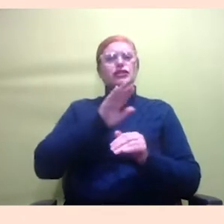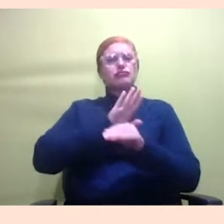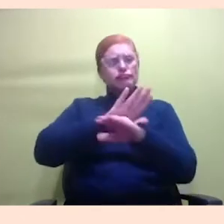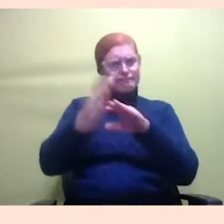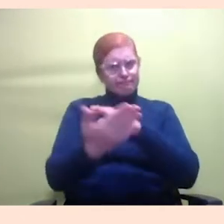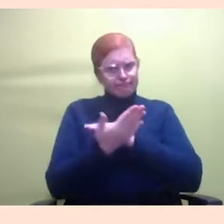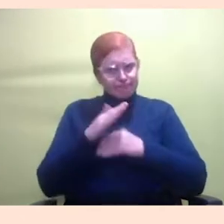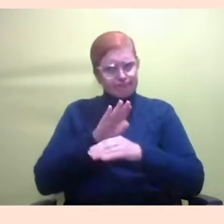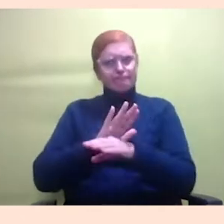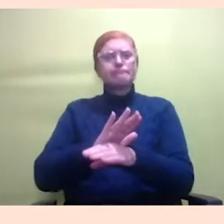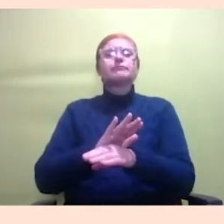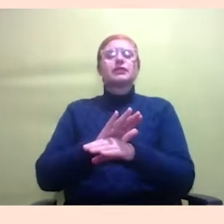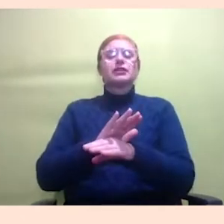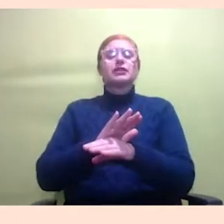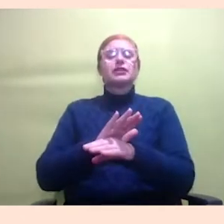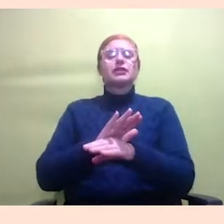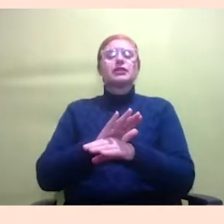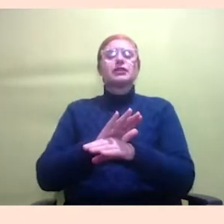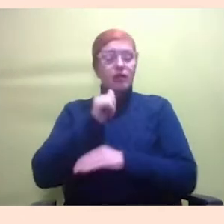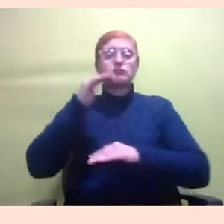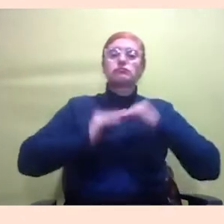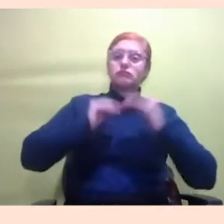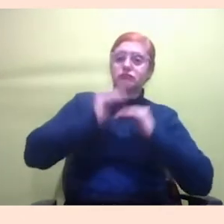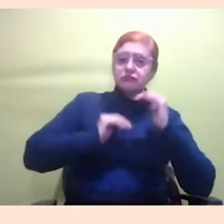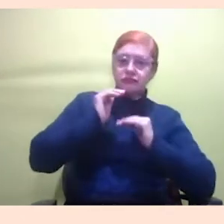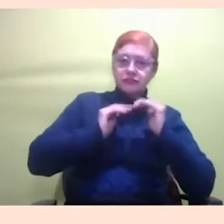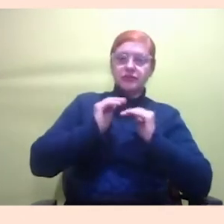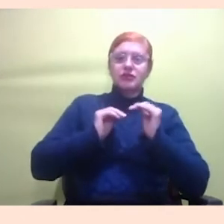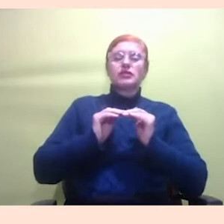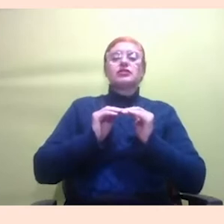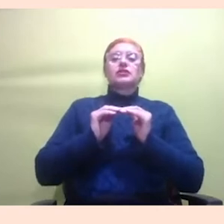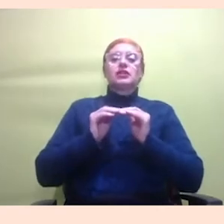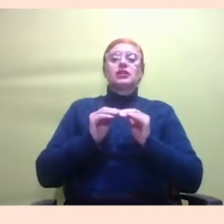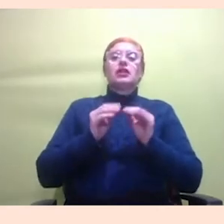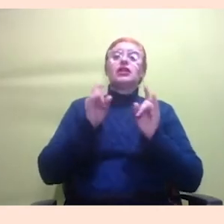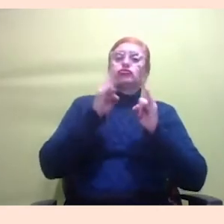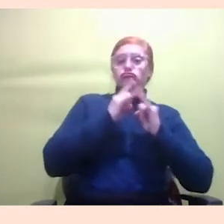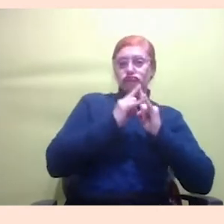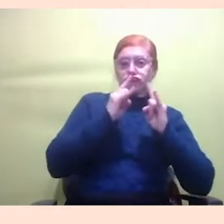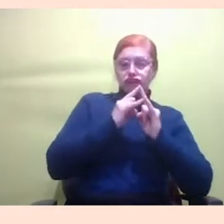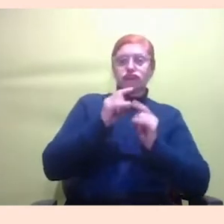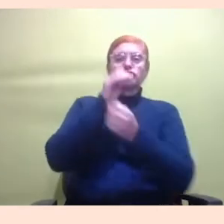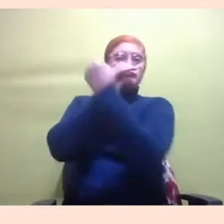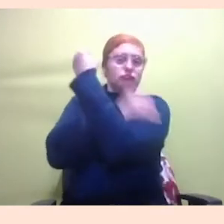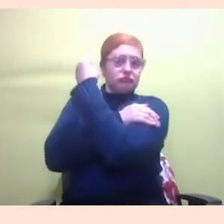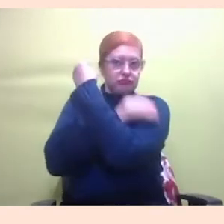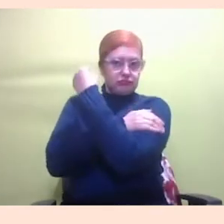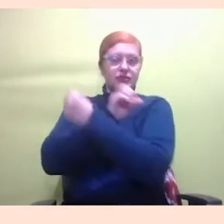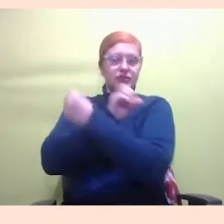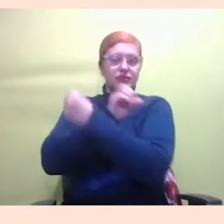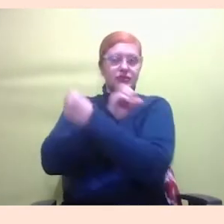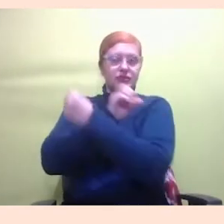entre mulheres, construídas por três organizações feministas, o SOS Corpo, Instituto Feminista para a